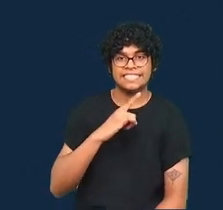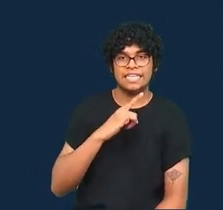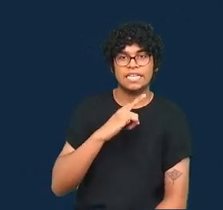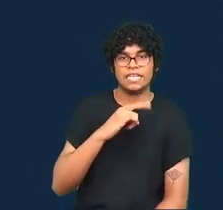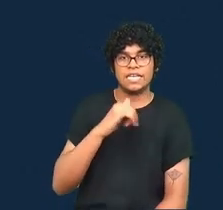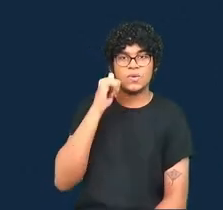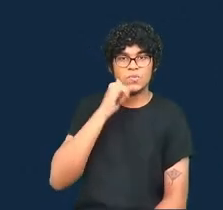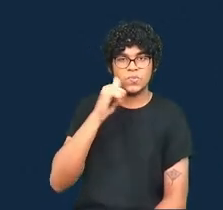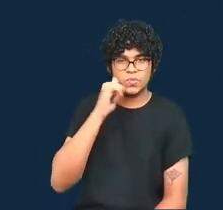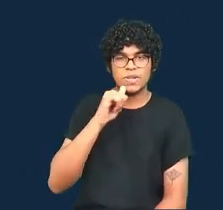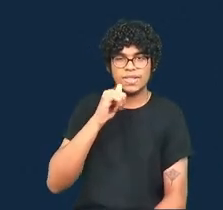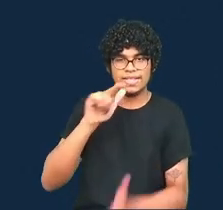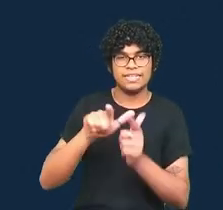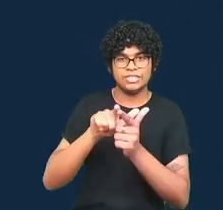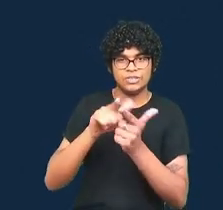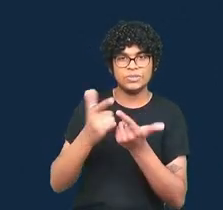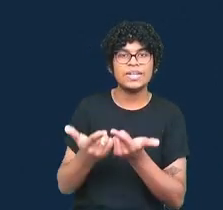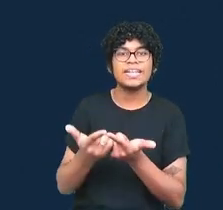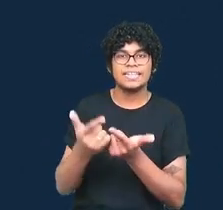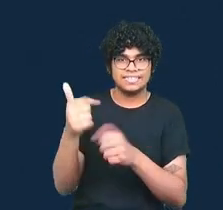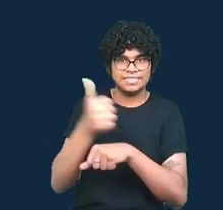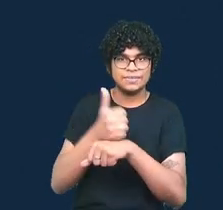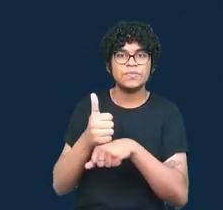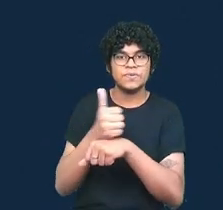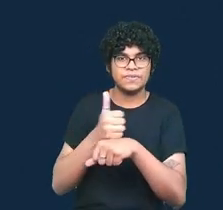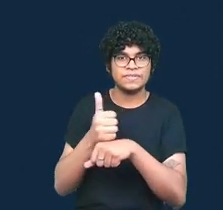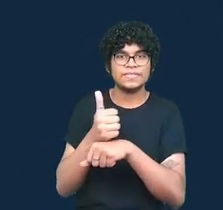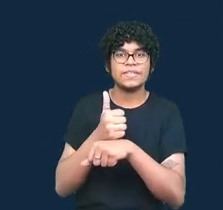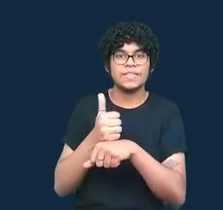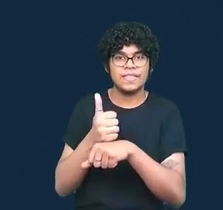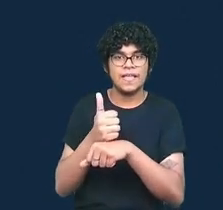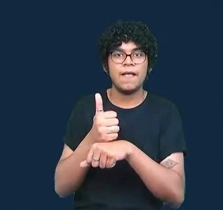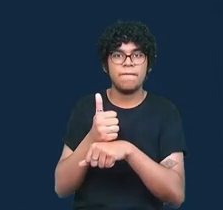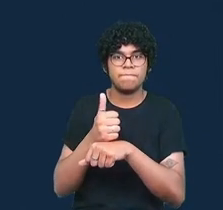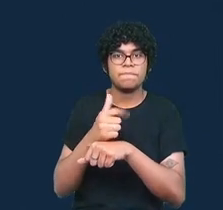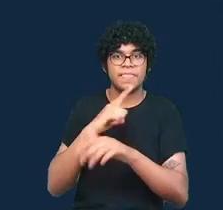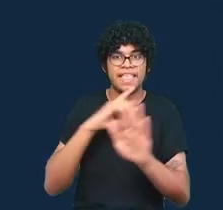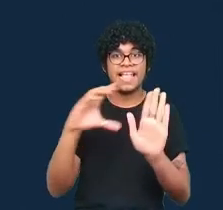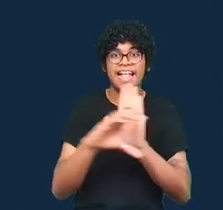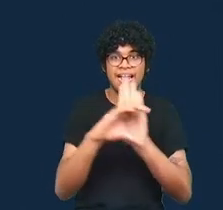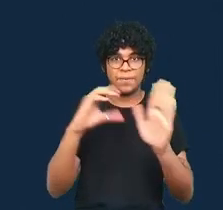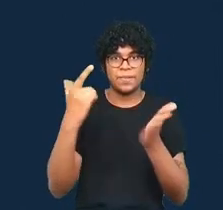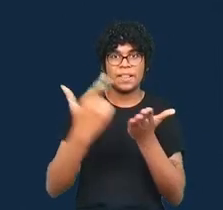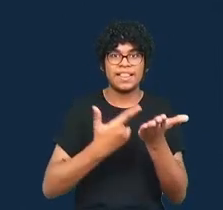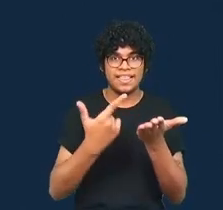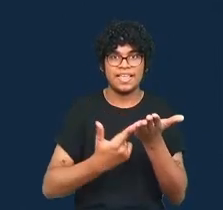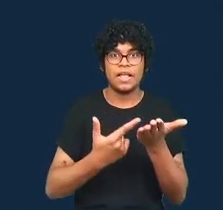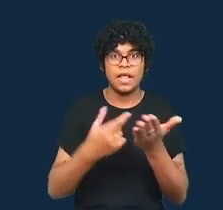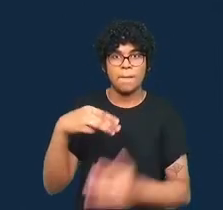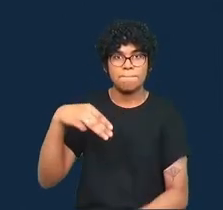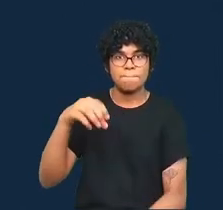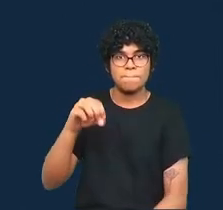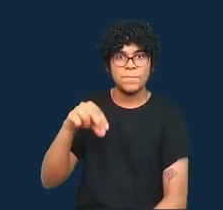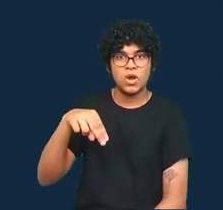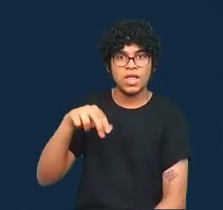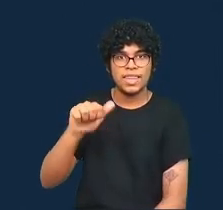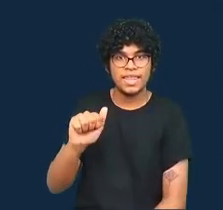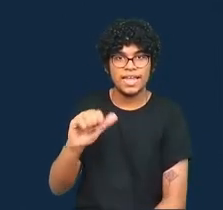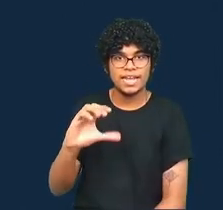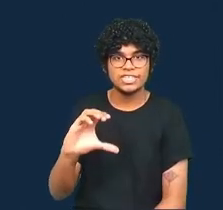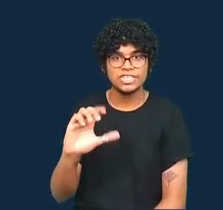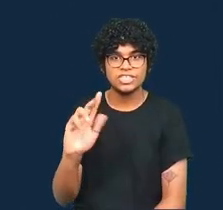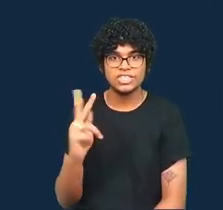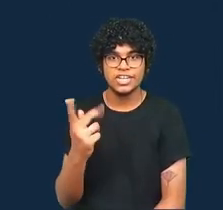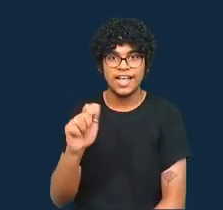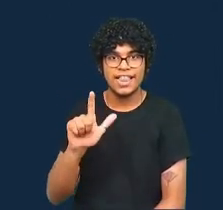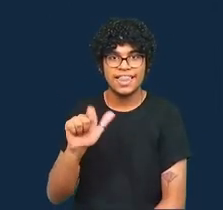seu capítulo do livro onde a jornalista de dados Mona Chalabi sobre